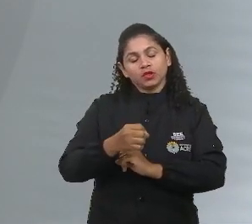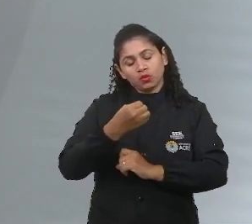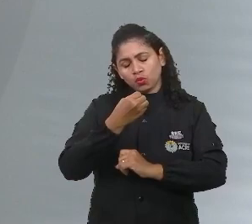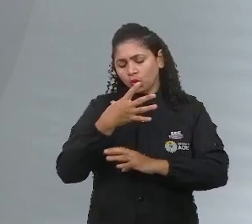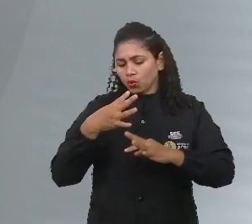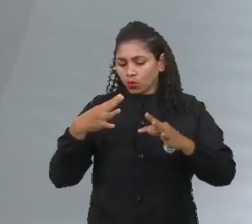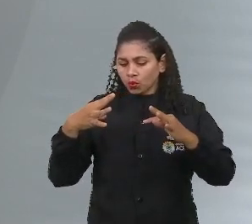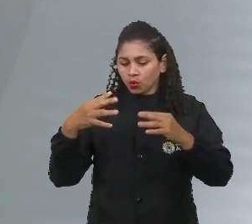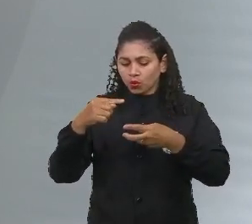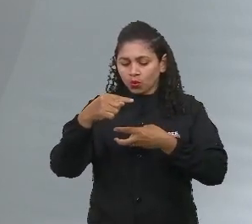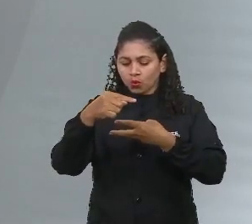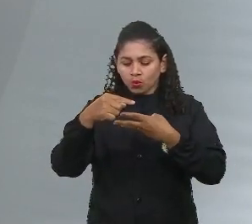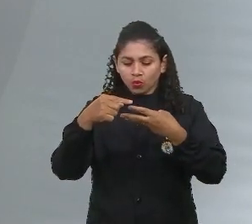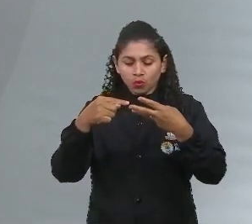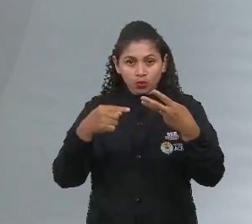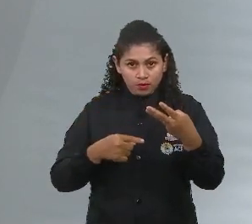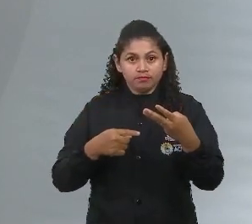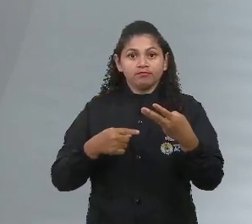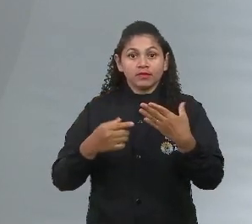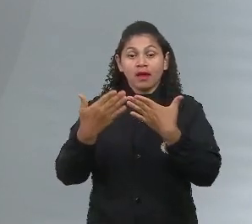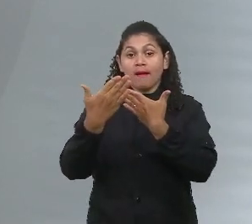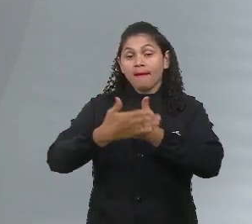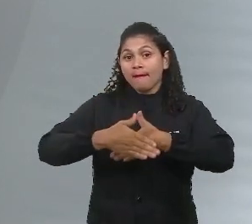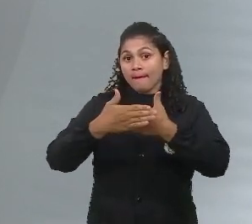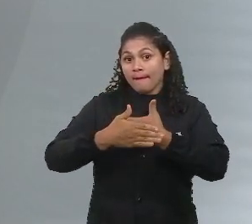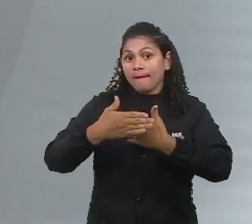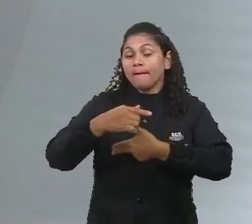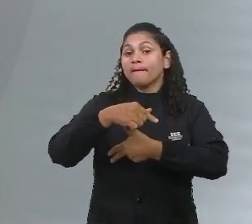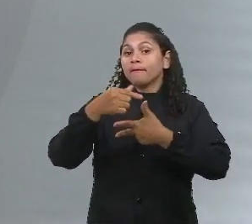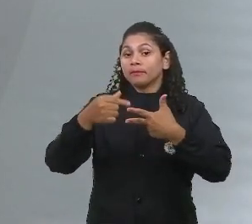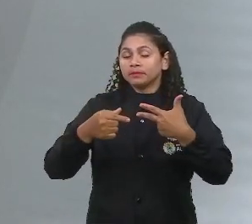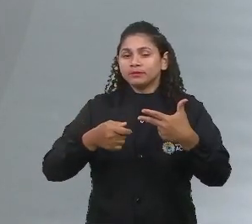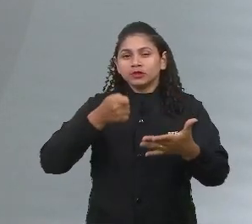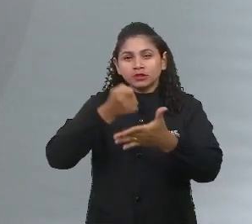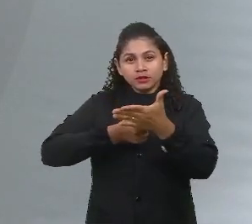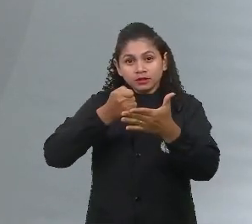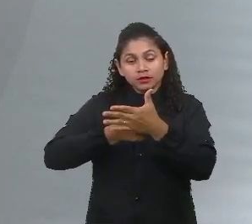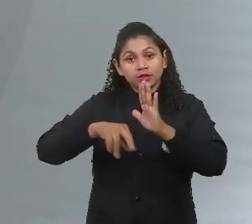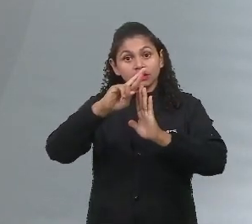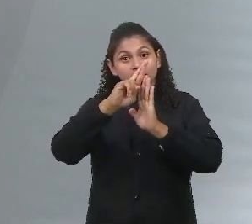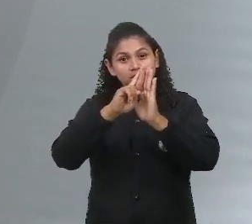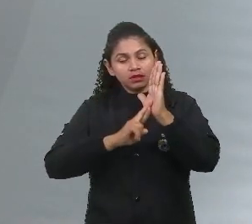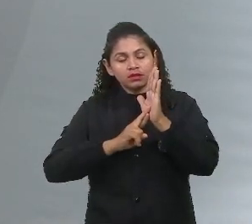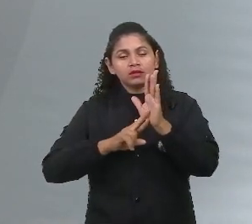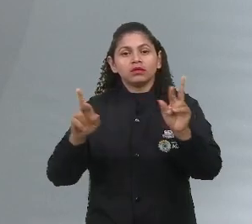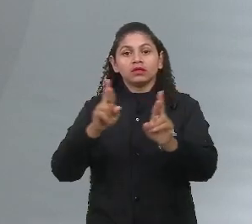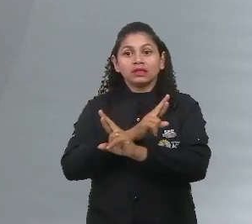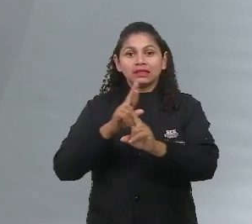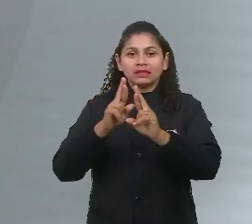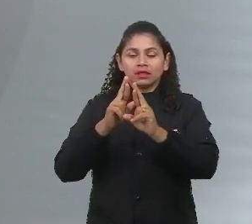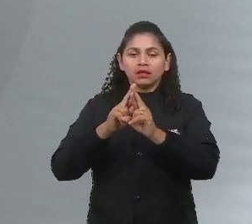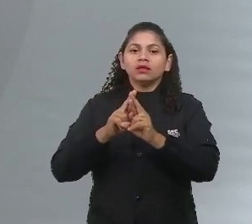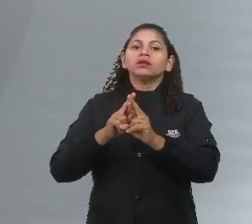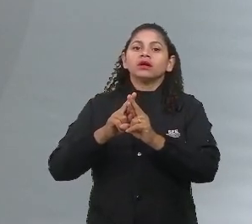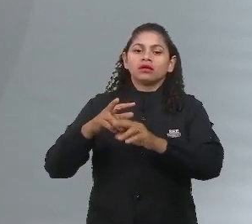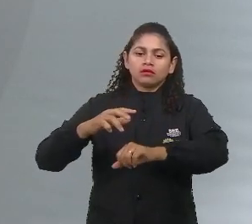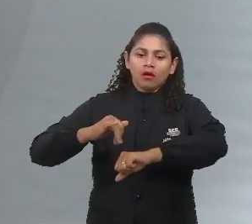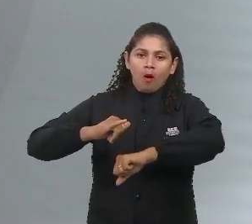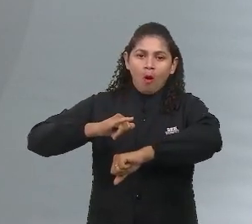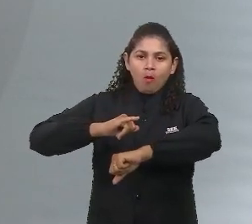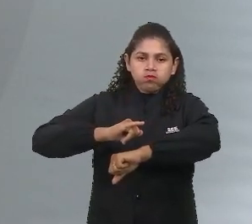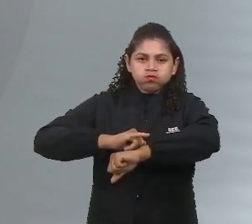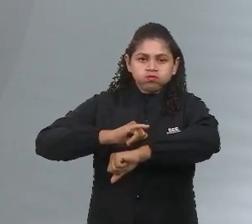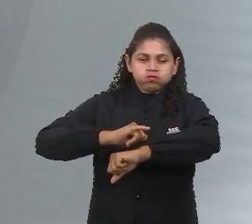A prova do Enem cobrou a redação sobre a obesidade, o aumento gradativo das